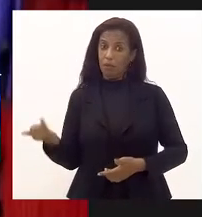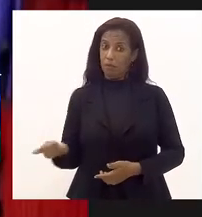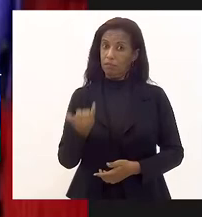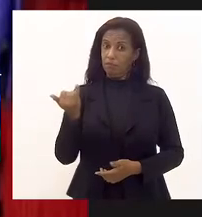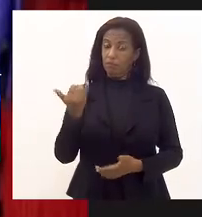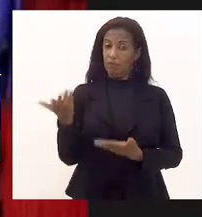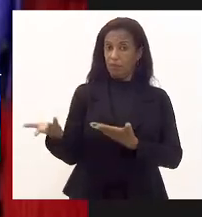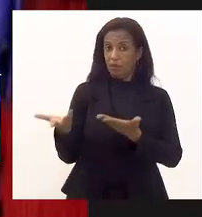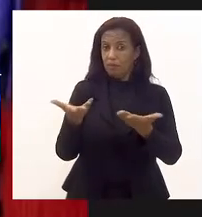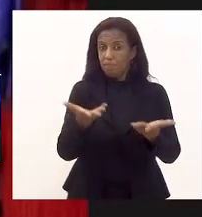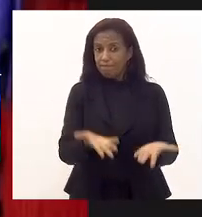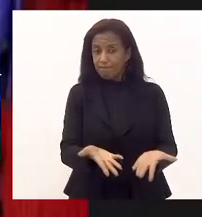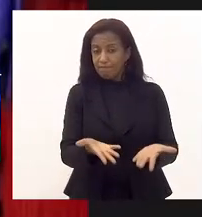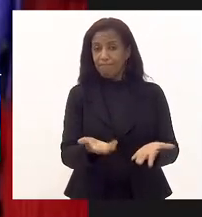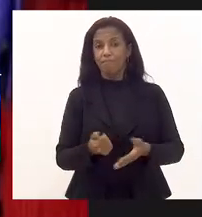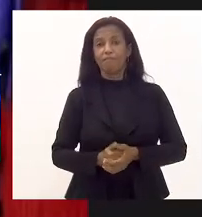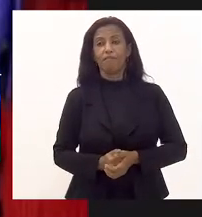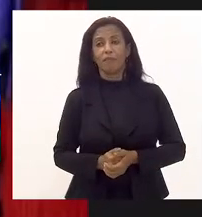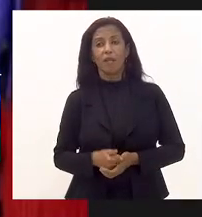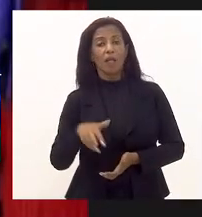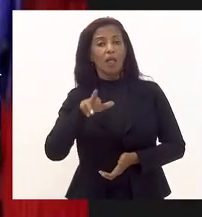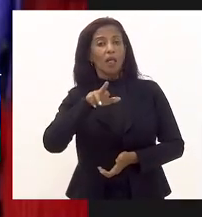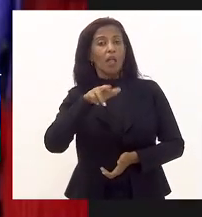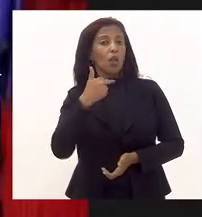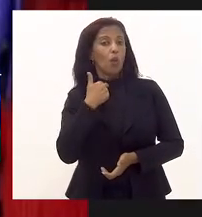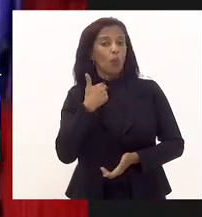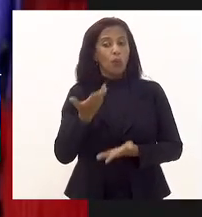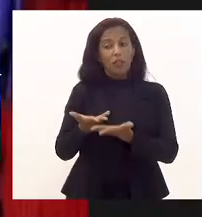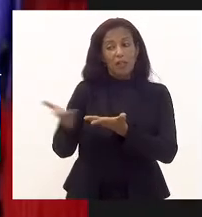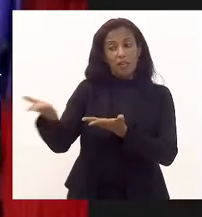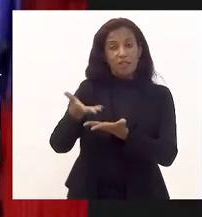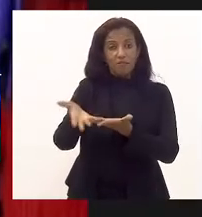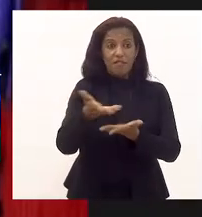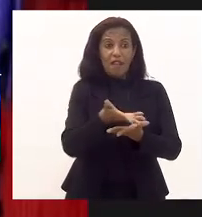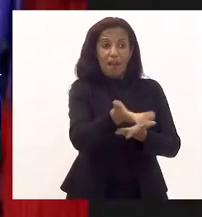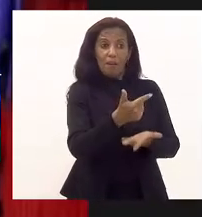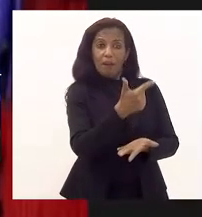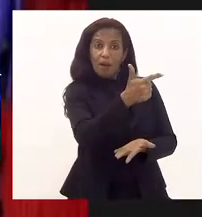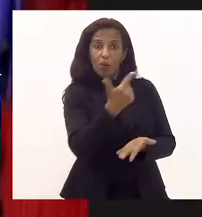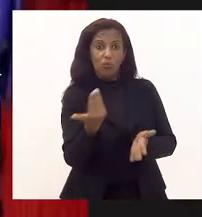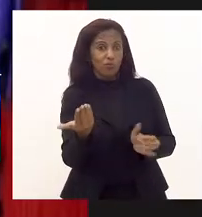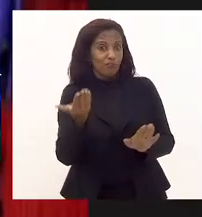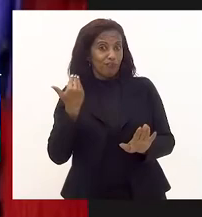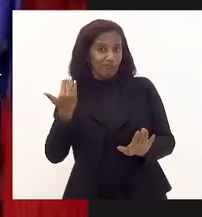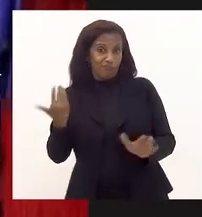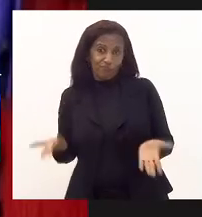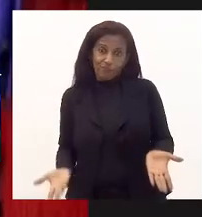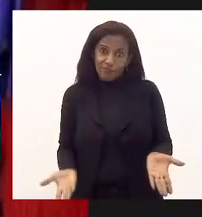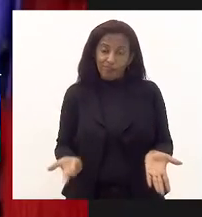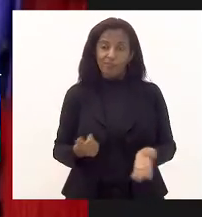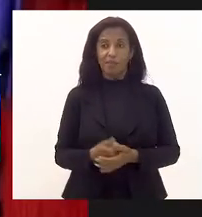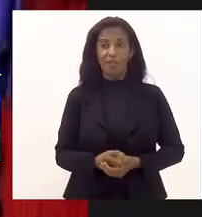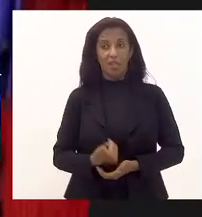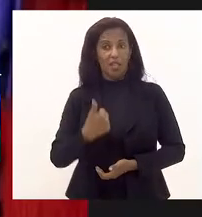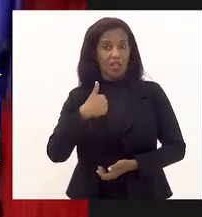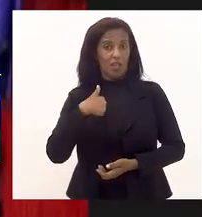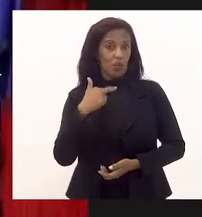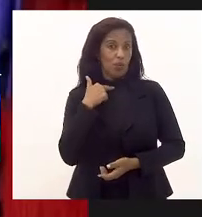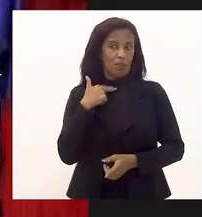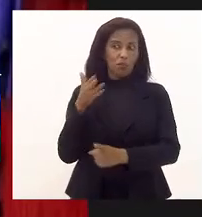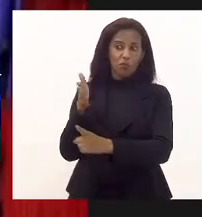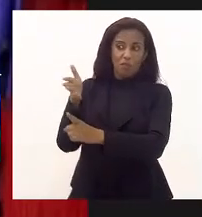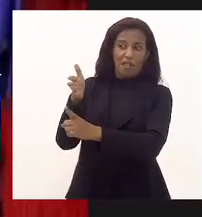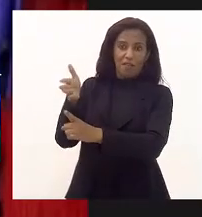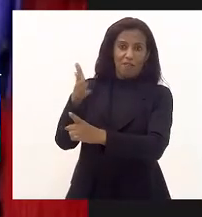quem gere, nesse caso, não poderia enviar para outros gestores anteriores. Eu também não poderia me referir a